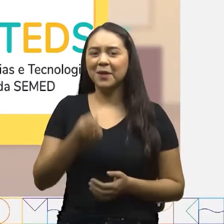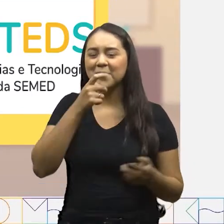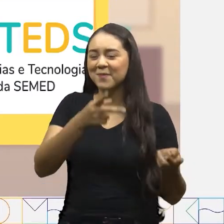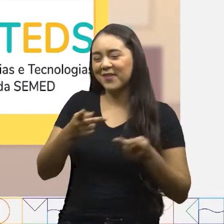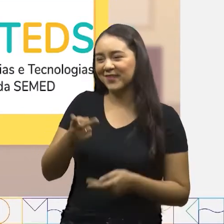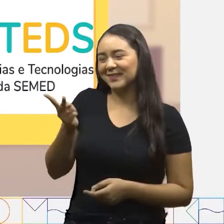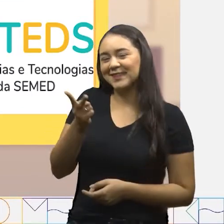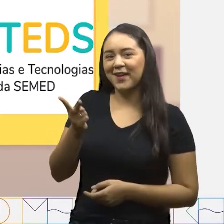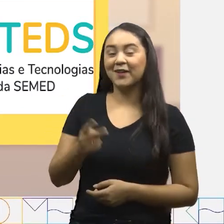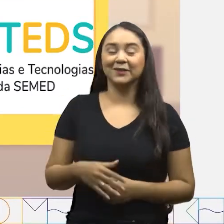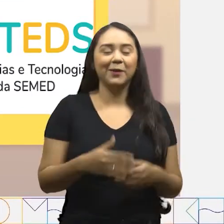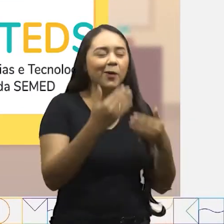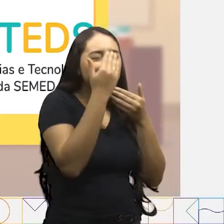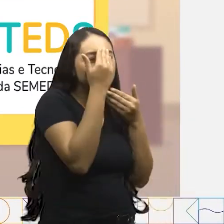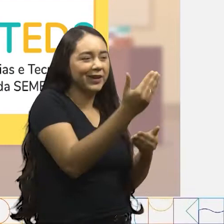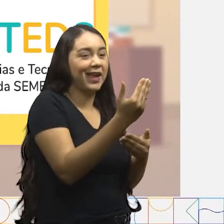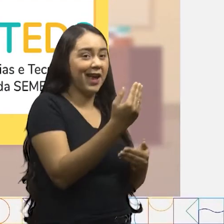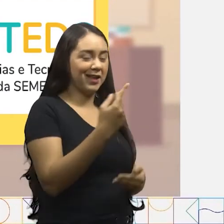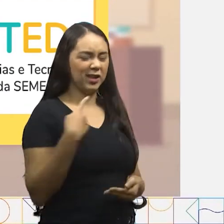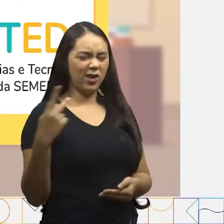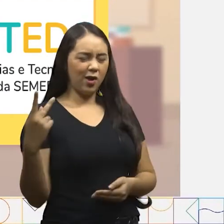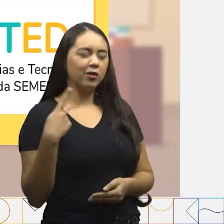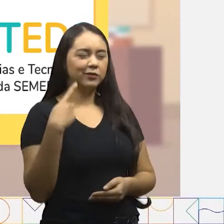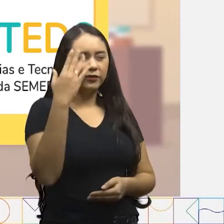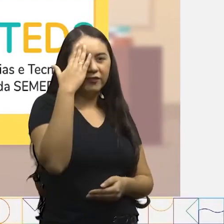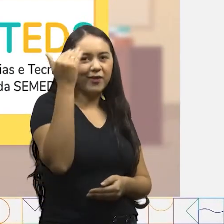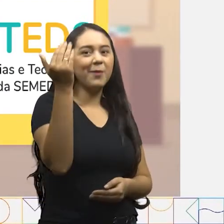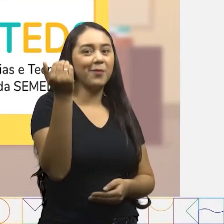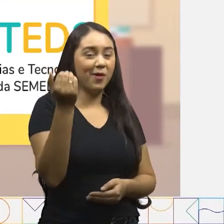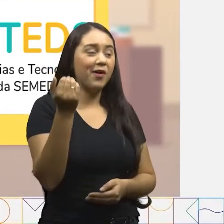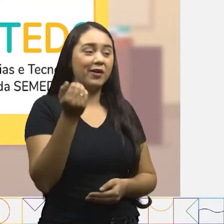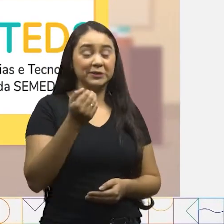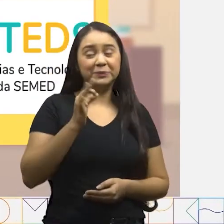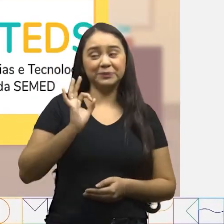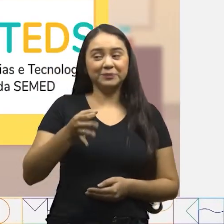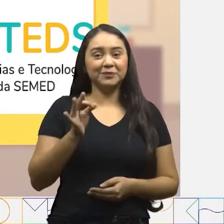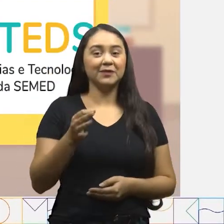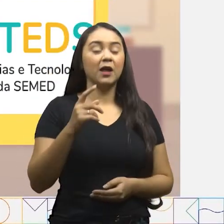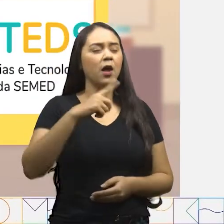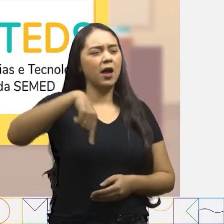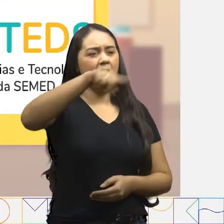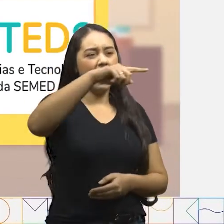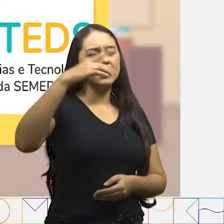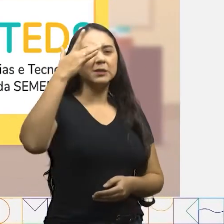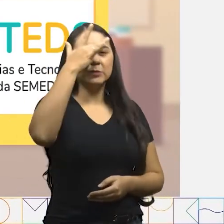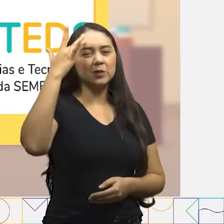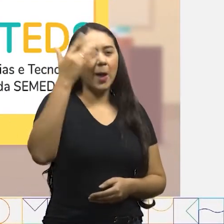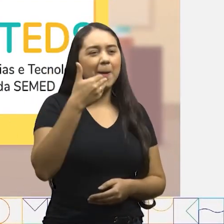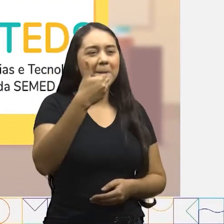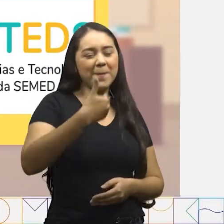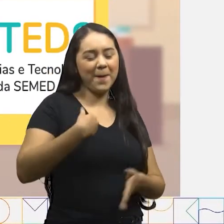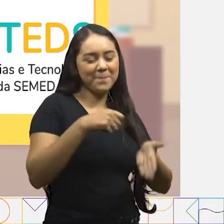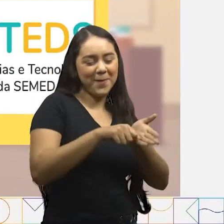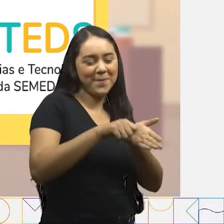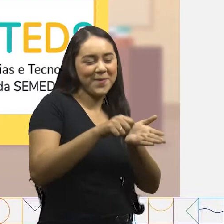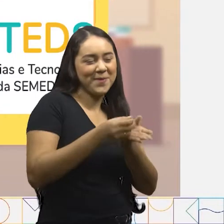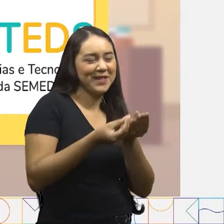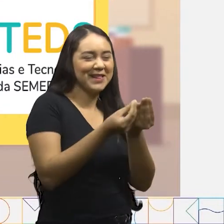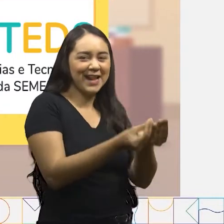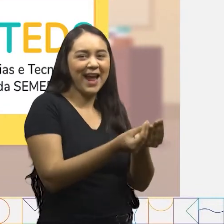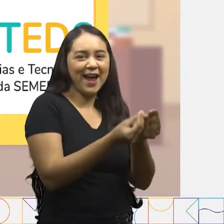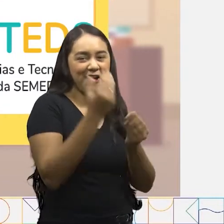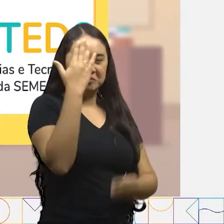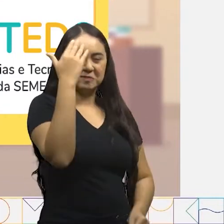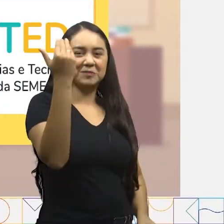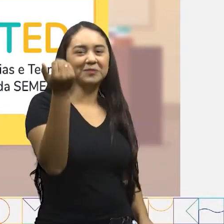Obrigada, professora Arícia! Nós somos famosos agora! É, as pessoas pedirão autógrafos nas ruas